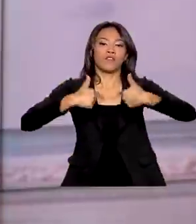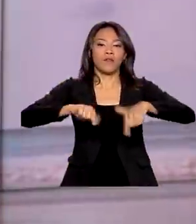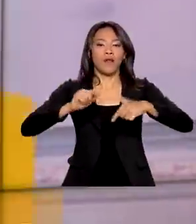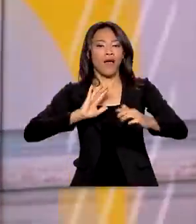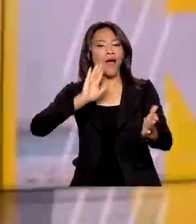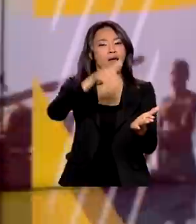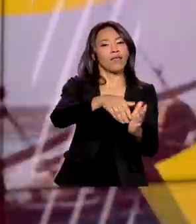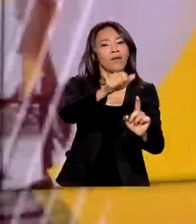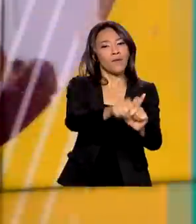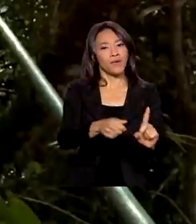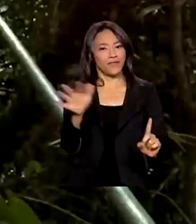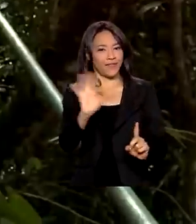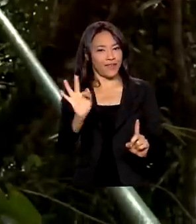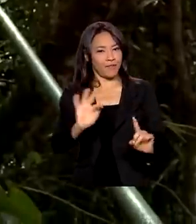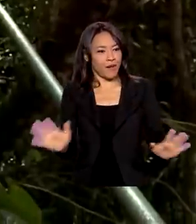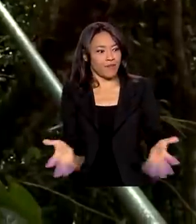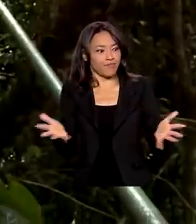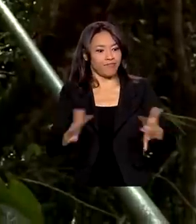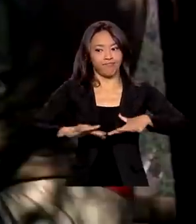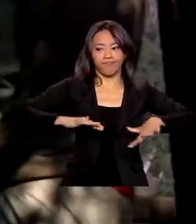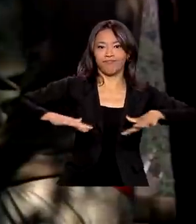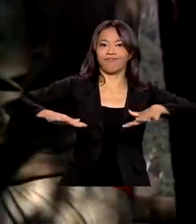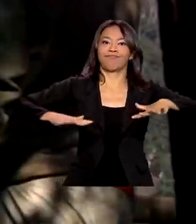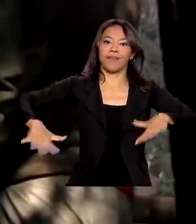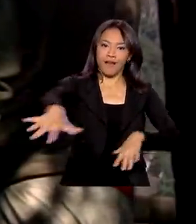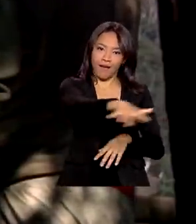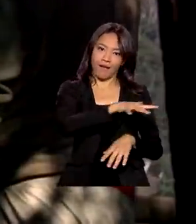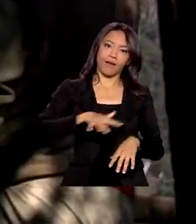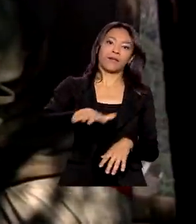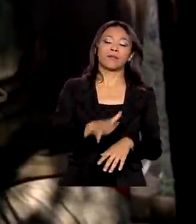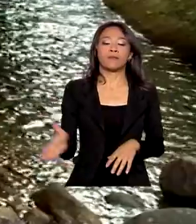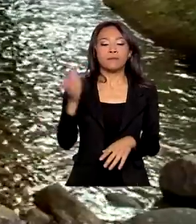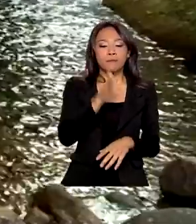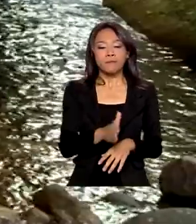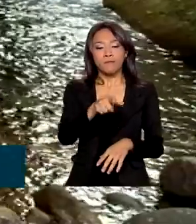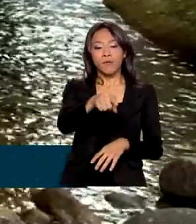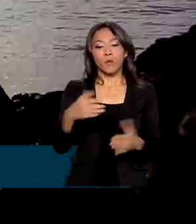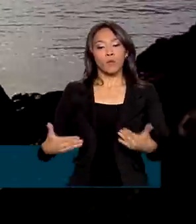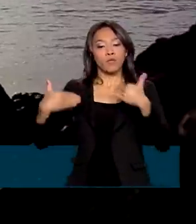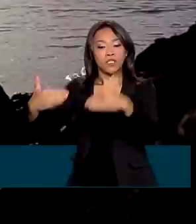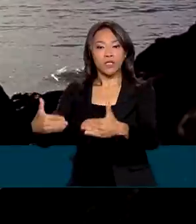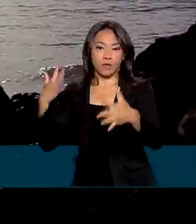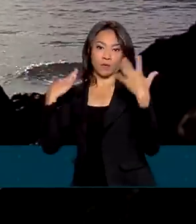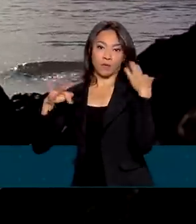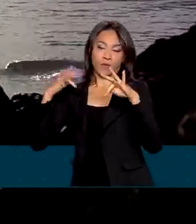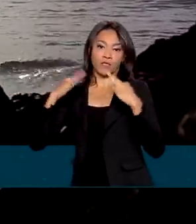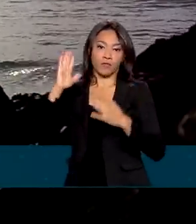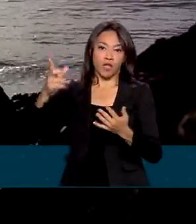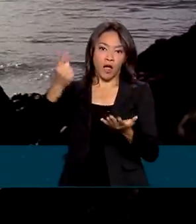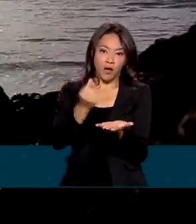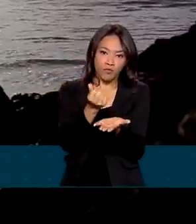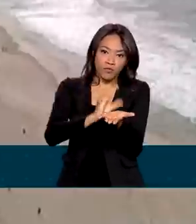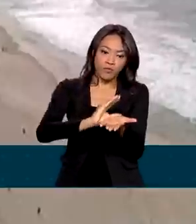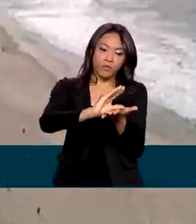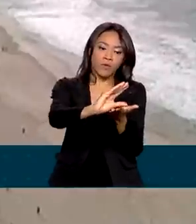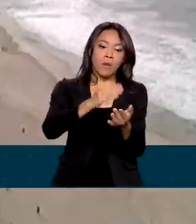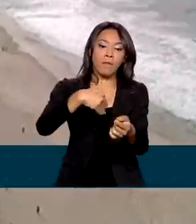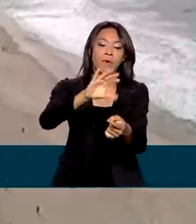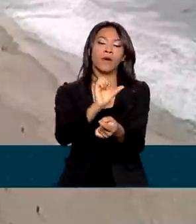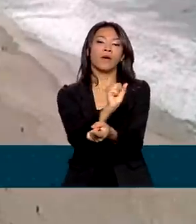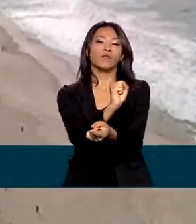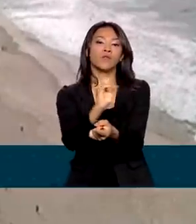reaquecer o setor. Em 2021, o Ministério do Turismo investiu mais de R 800 milhões